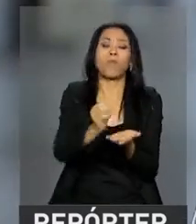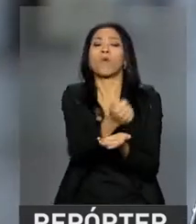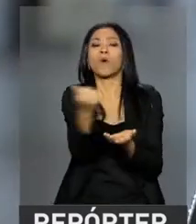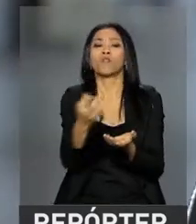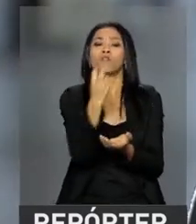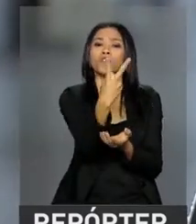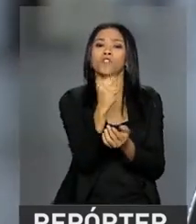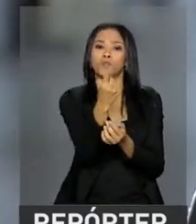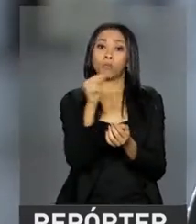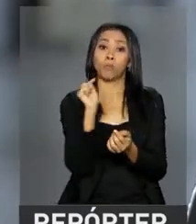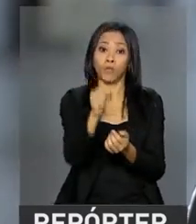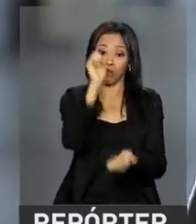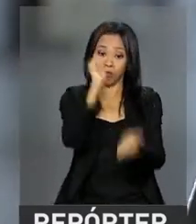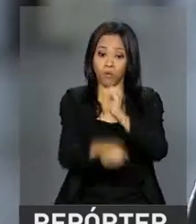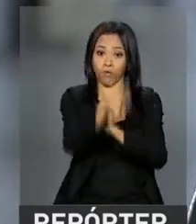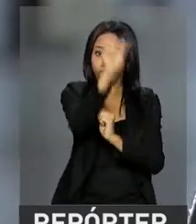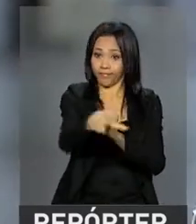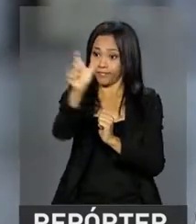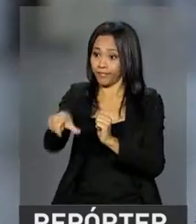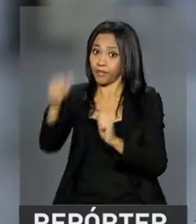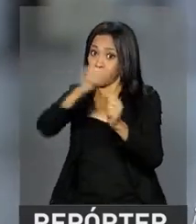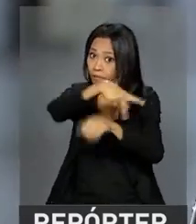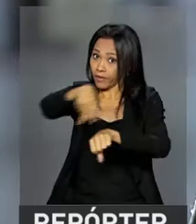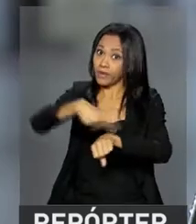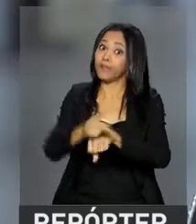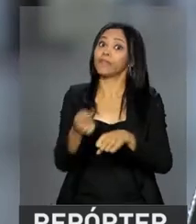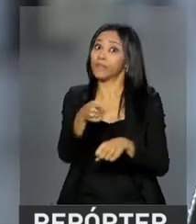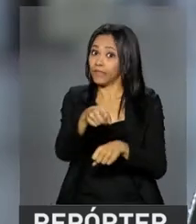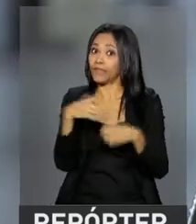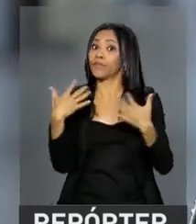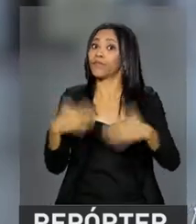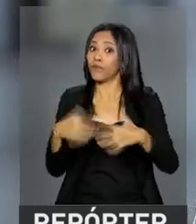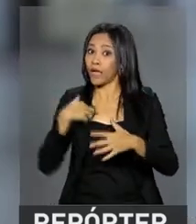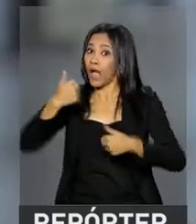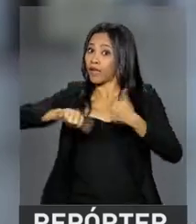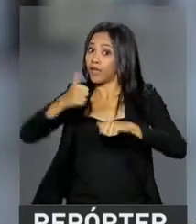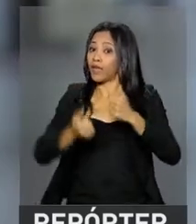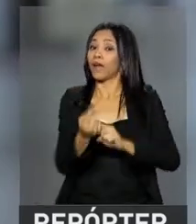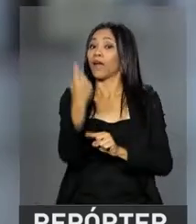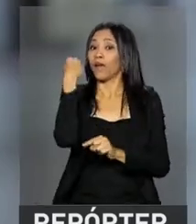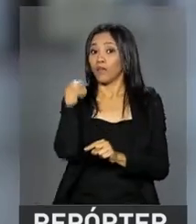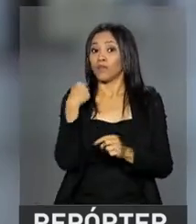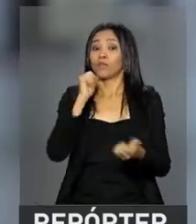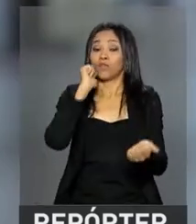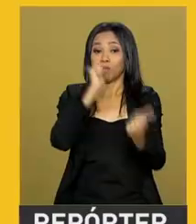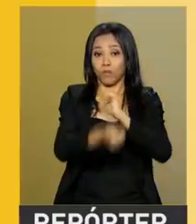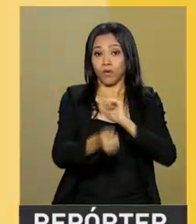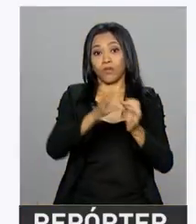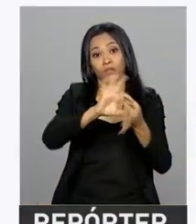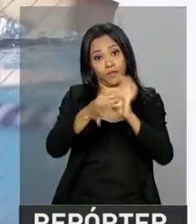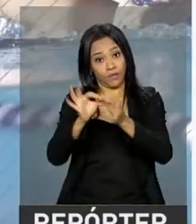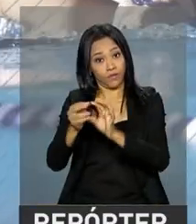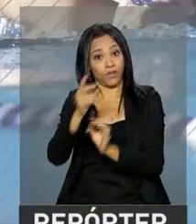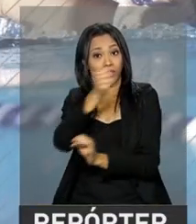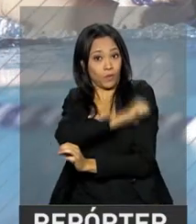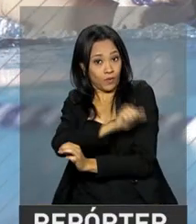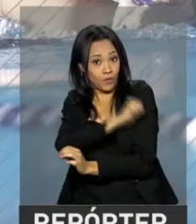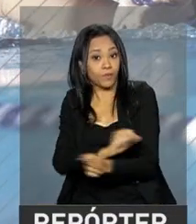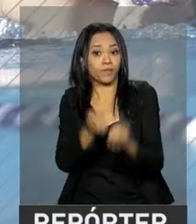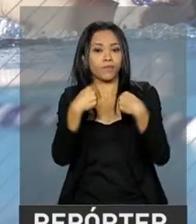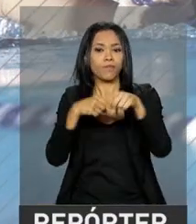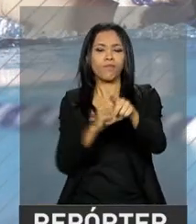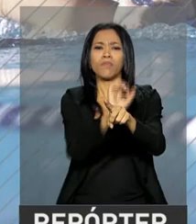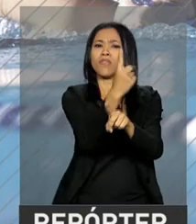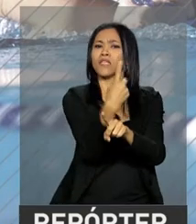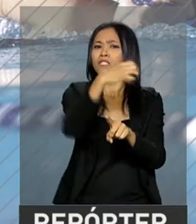atletas de todo o país. O impacto do programa foi medido nos Jogos Rio 2016. Das 19 medalhas